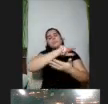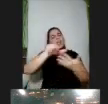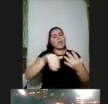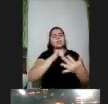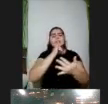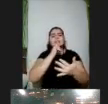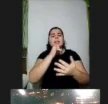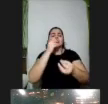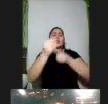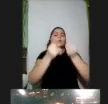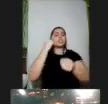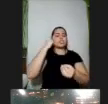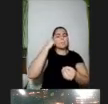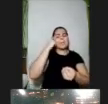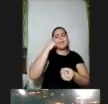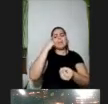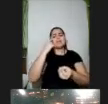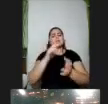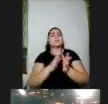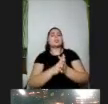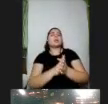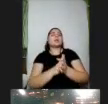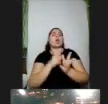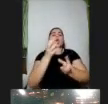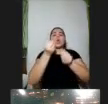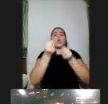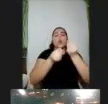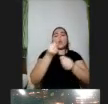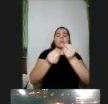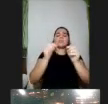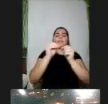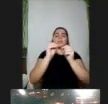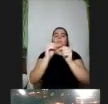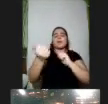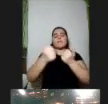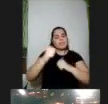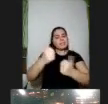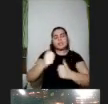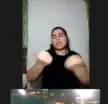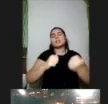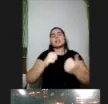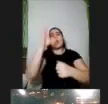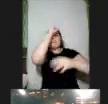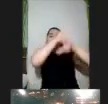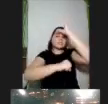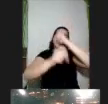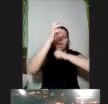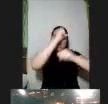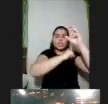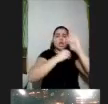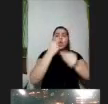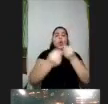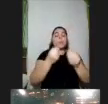modelos sistema aí de feedback de retorno né do estudante em relação à aprendizagem como é que a gente dá mais